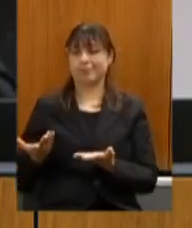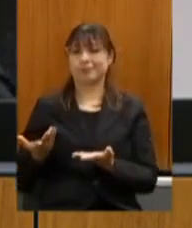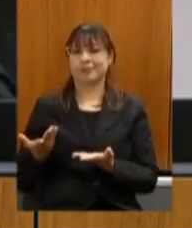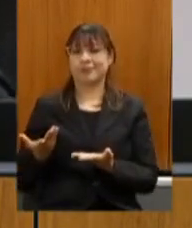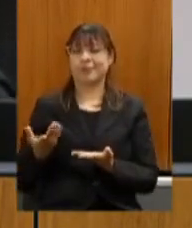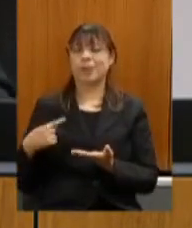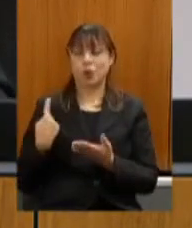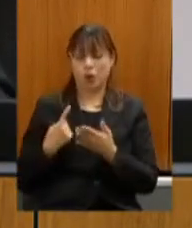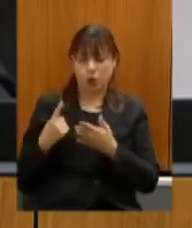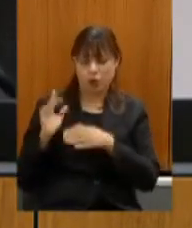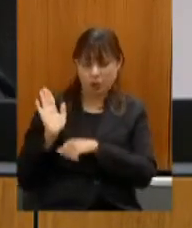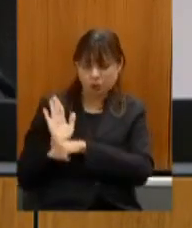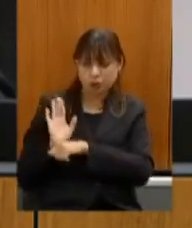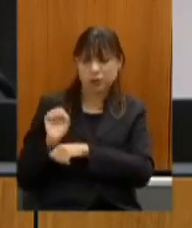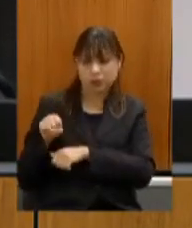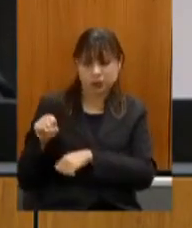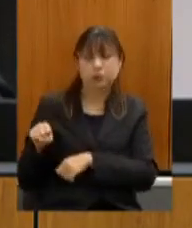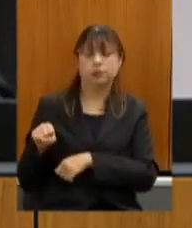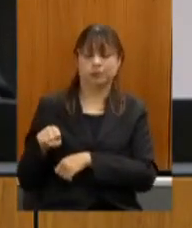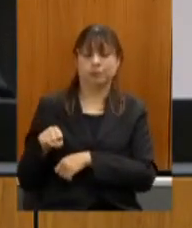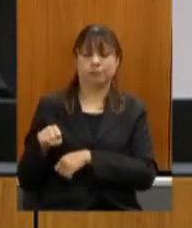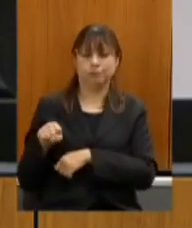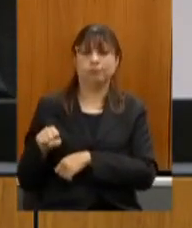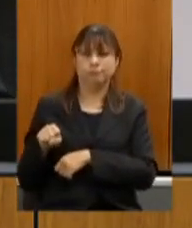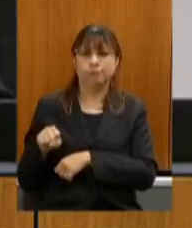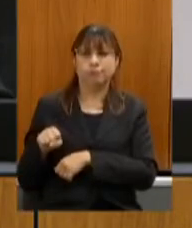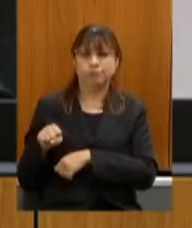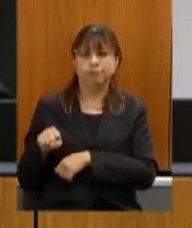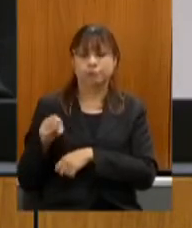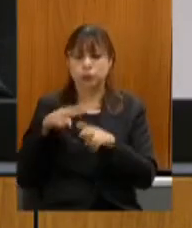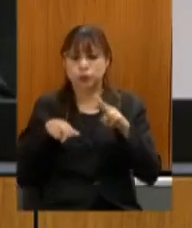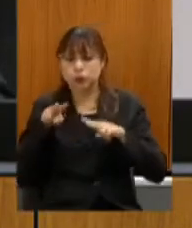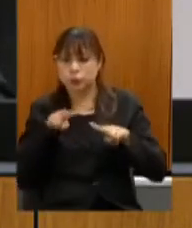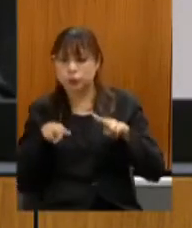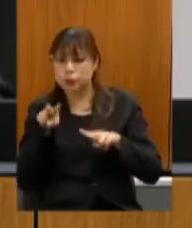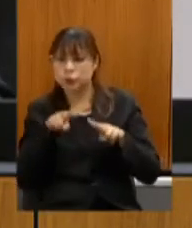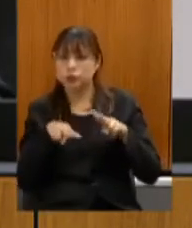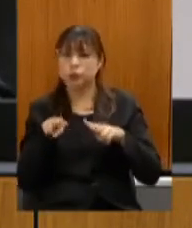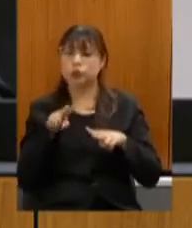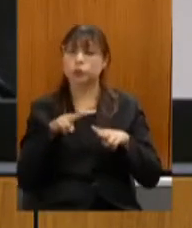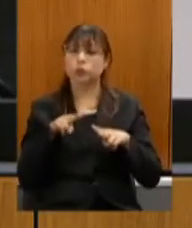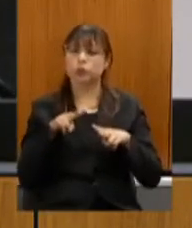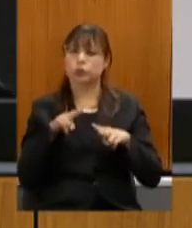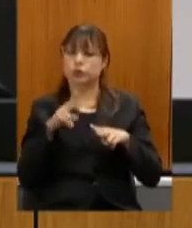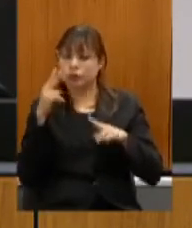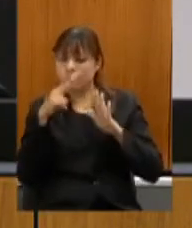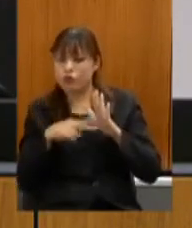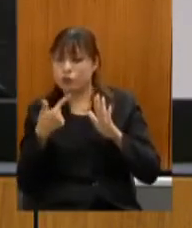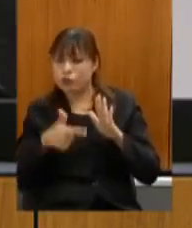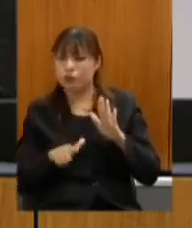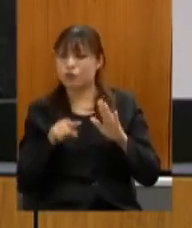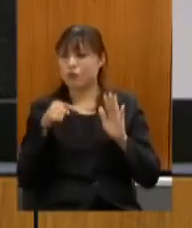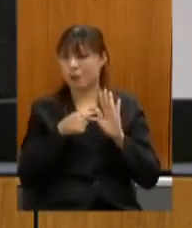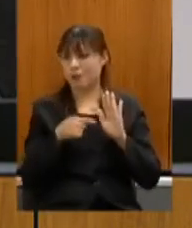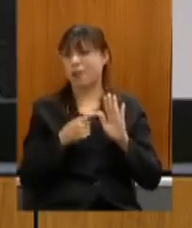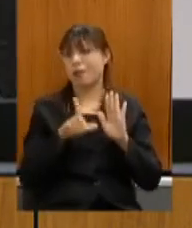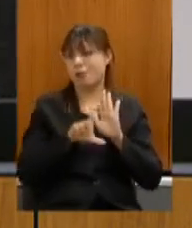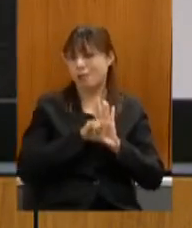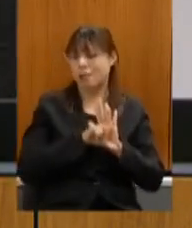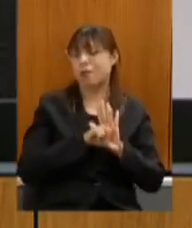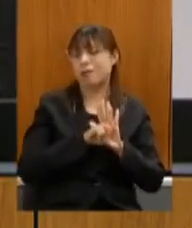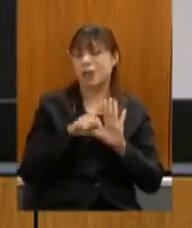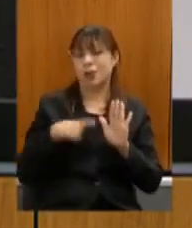ajudá-lo sim na questão da revisão da lei de incentivo né